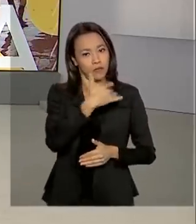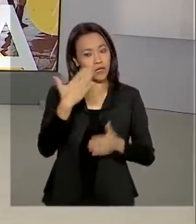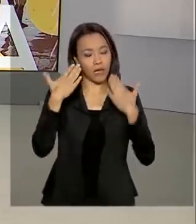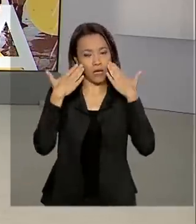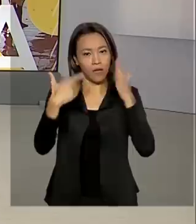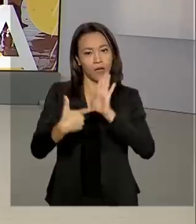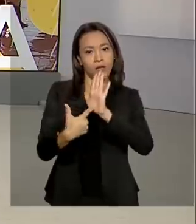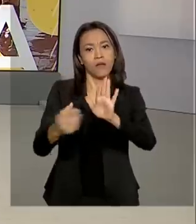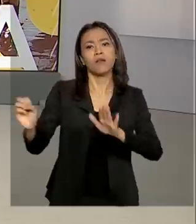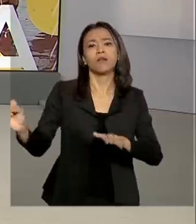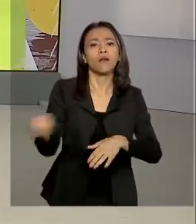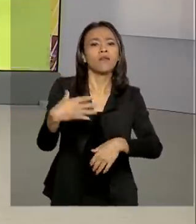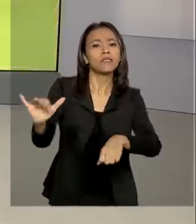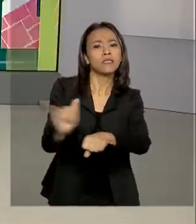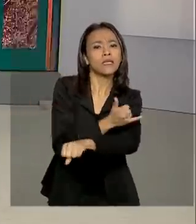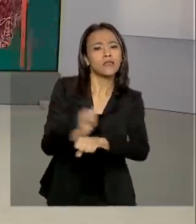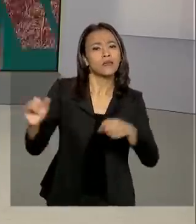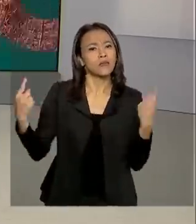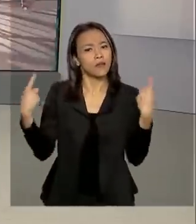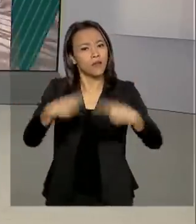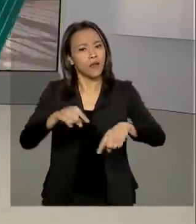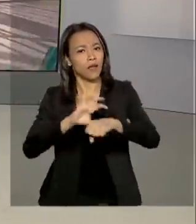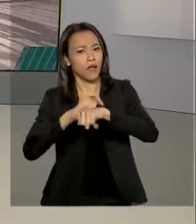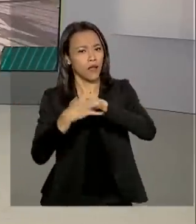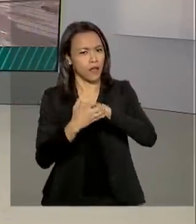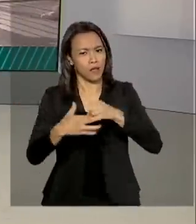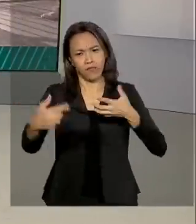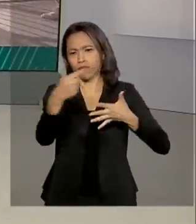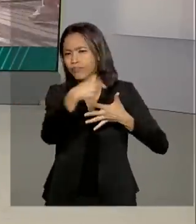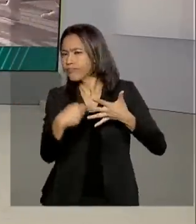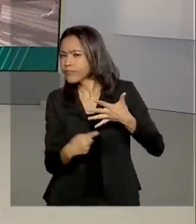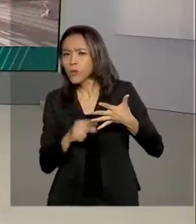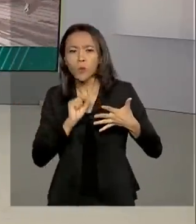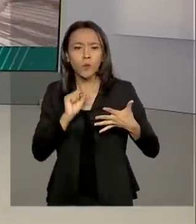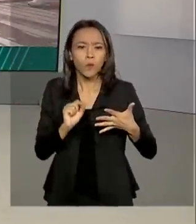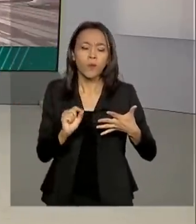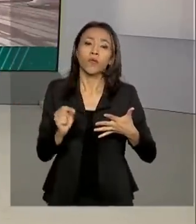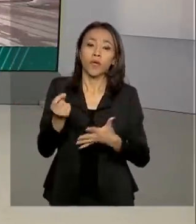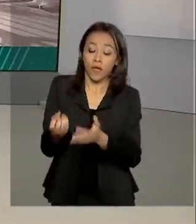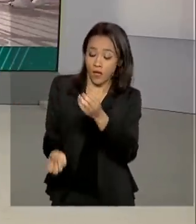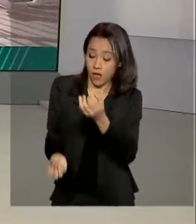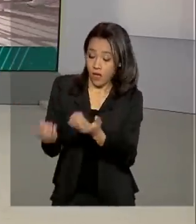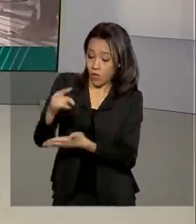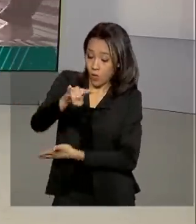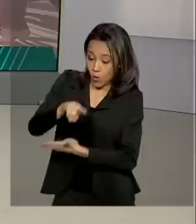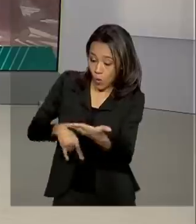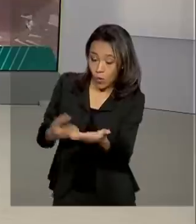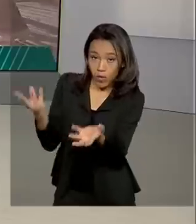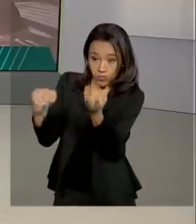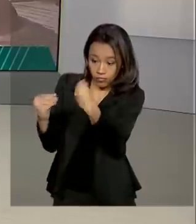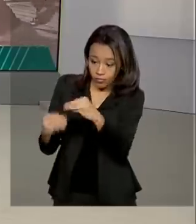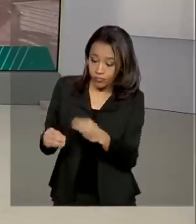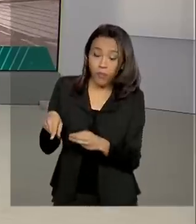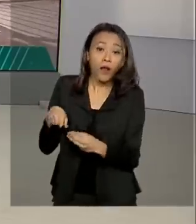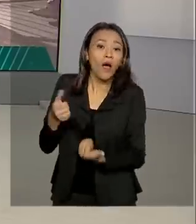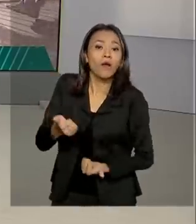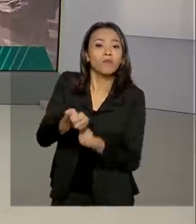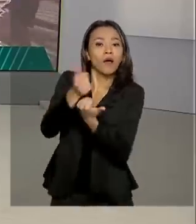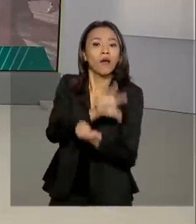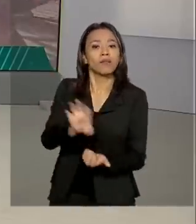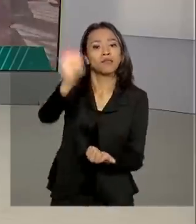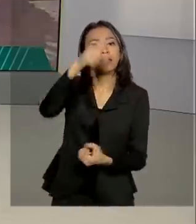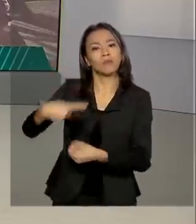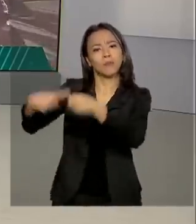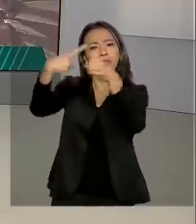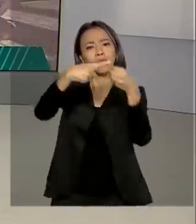trabalho para combater o novo coronavírus. Entre as medidas, está a elaboração de um documento para ajudar estados e municípios a